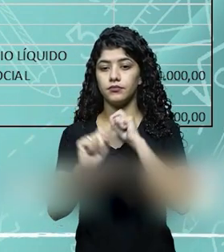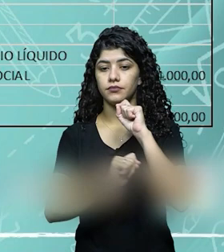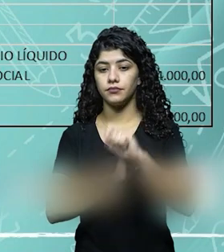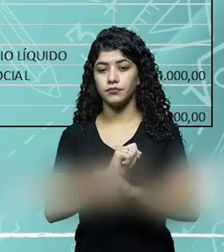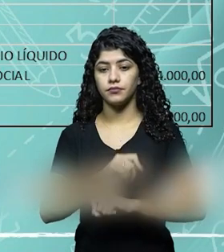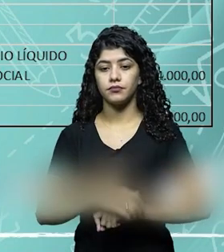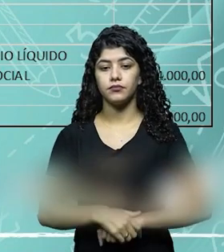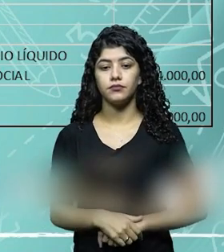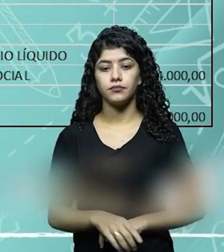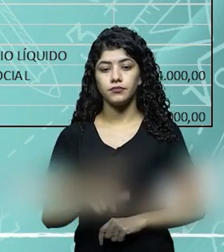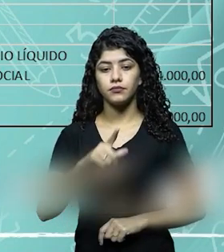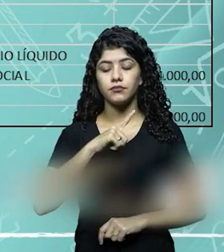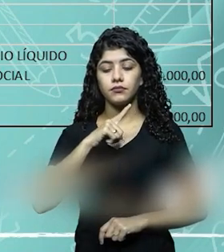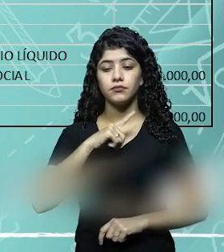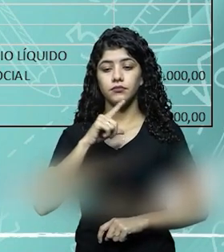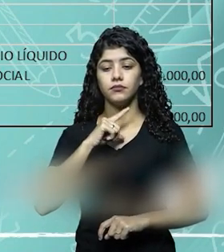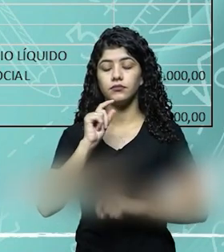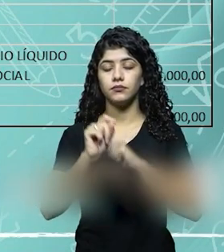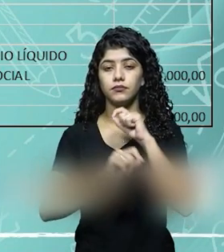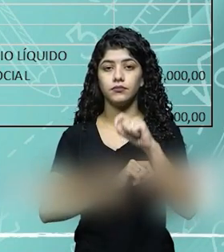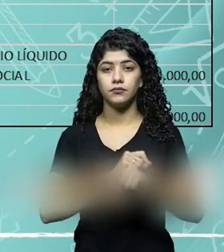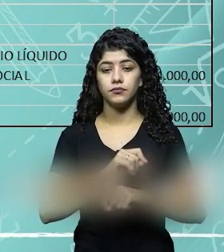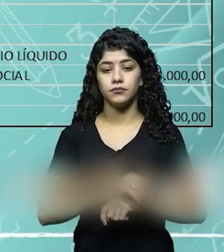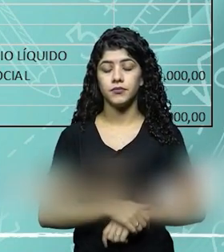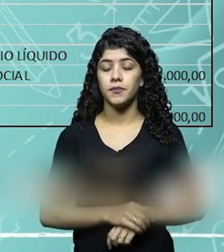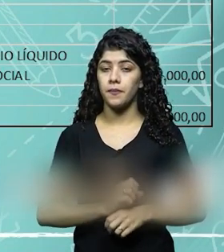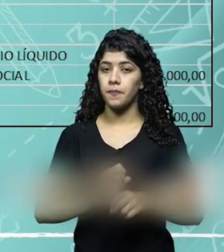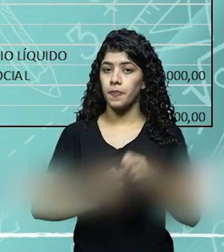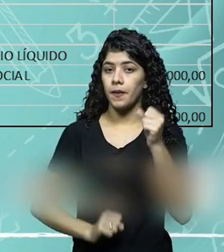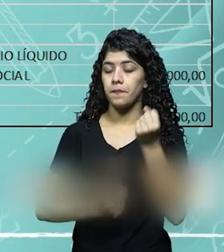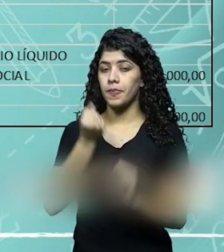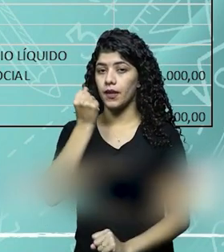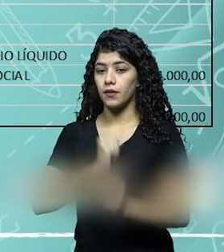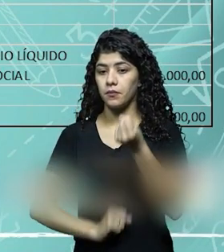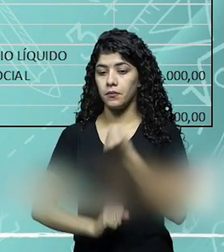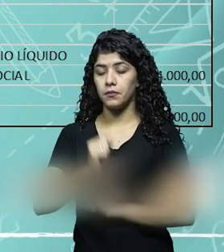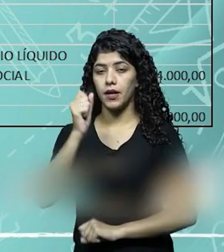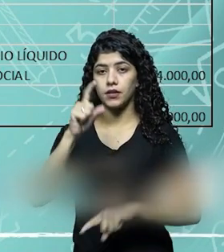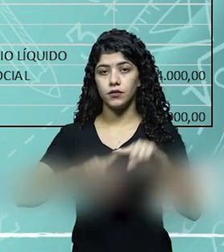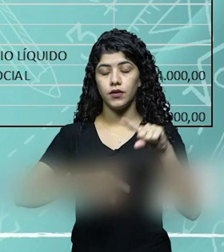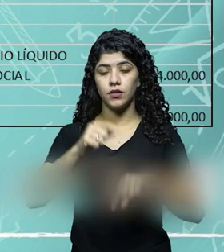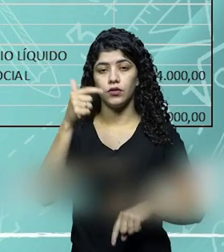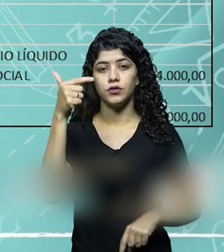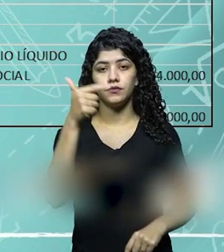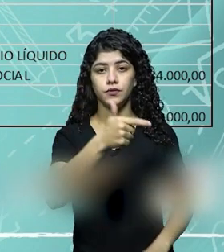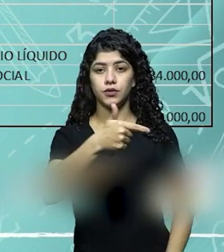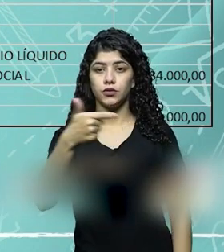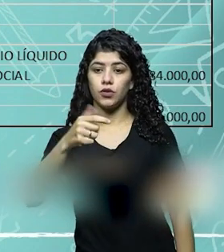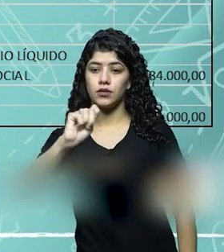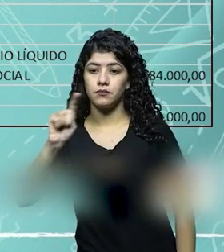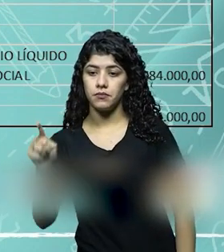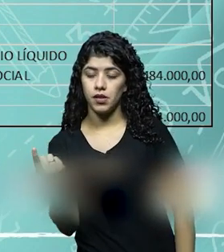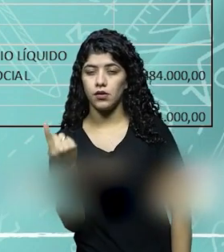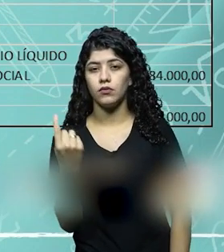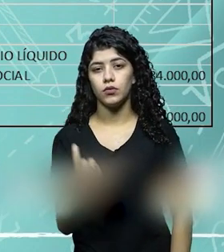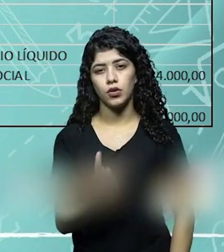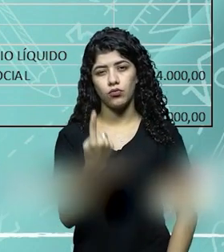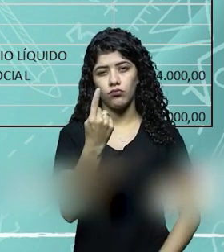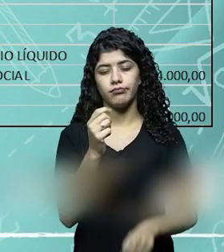detém, dentro do grupo do imobilizado, máquinas agrícolas no valor de 22 mil, provavelmente deve ser um pequeno trator,